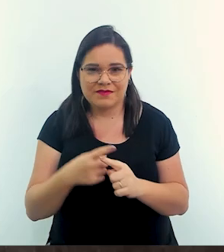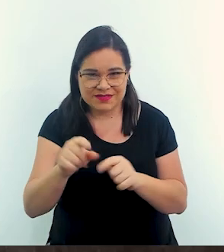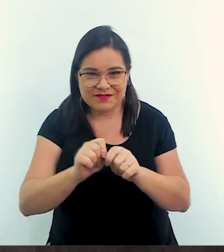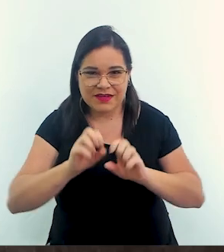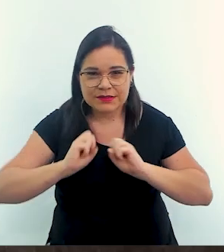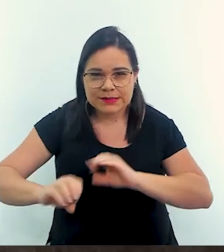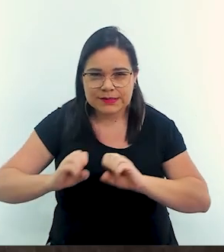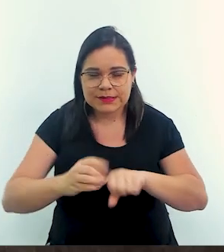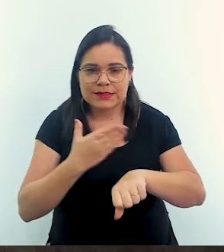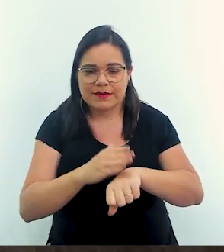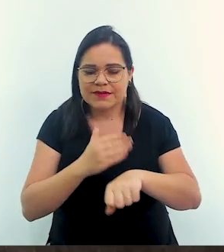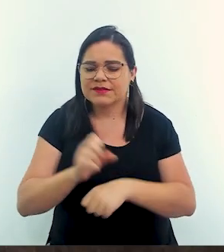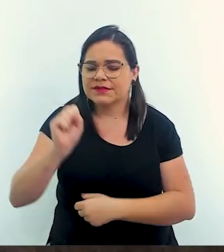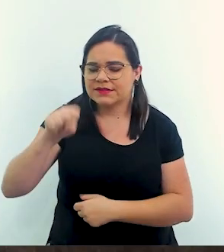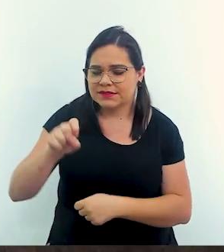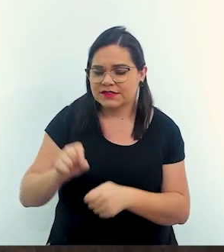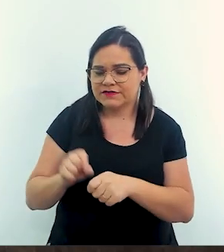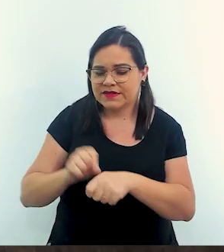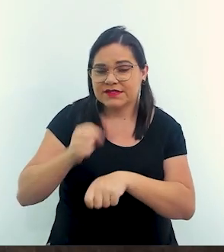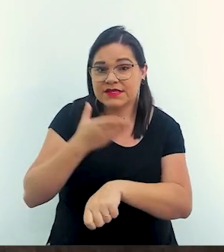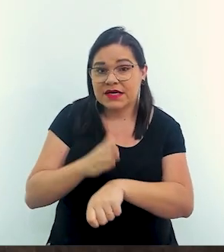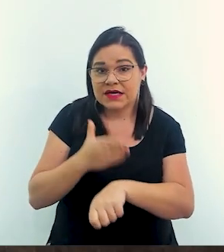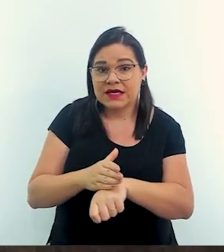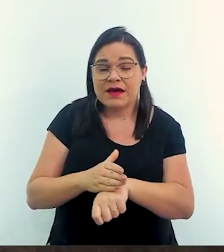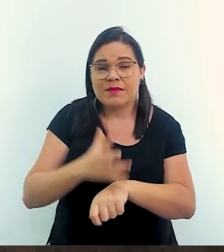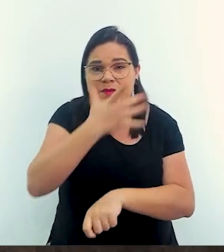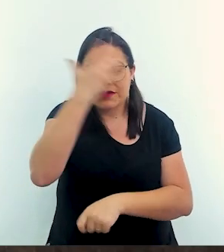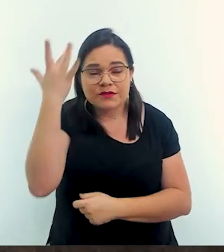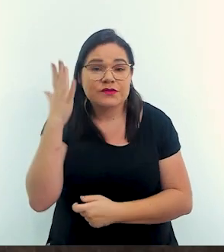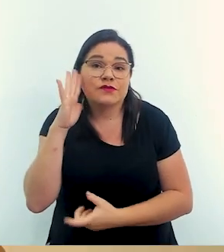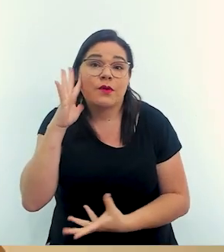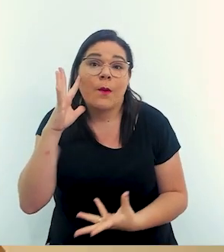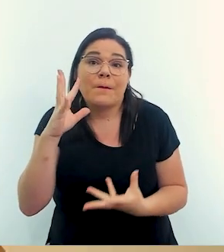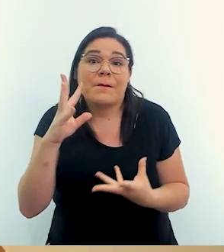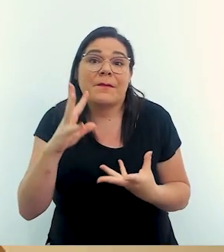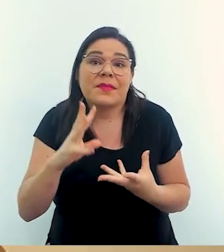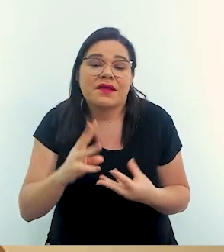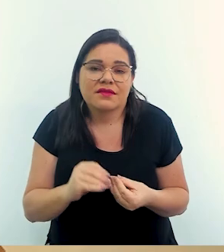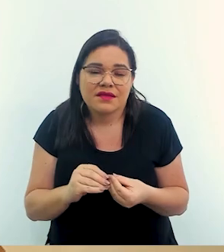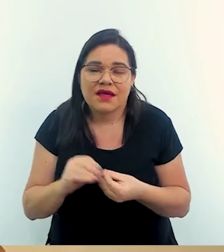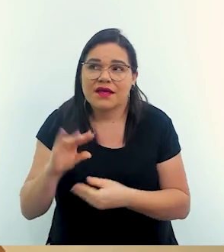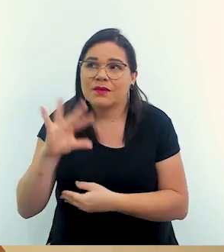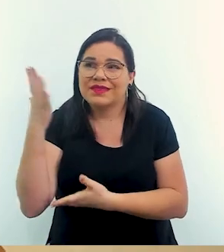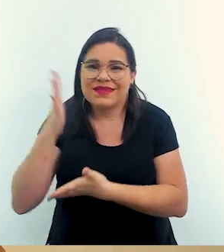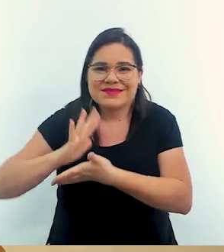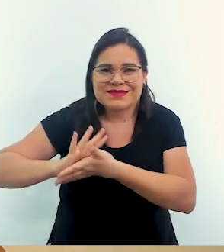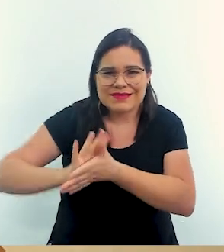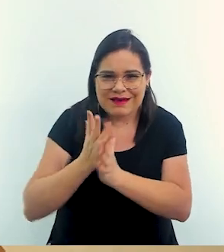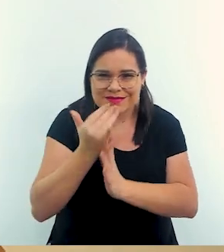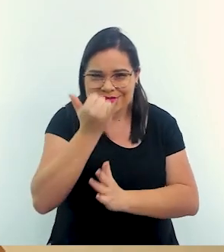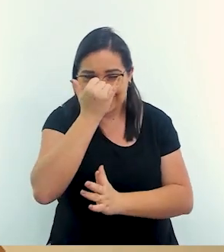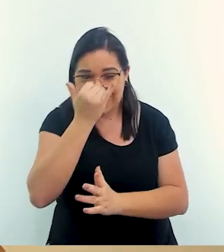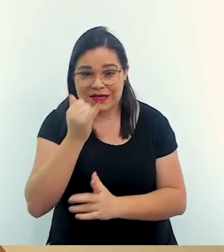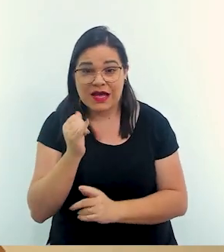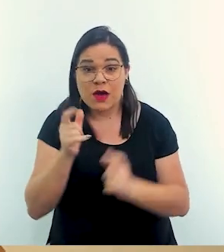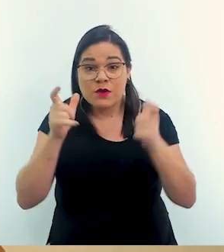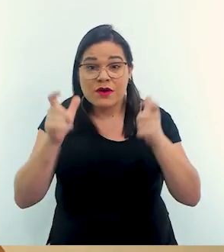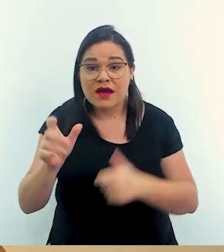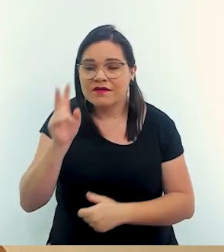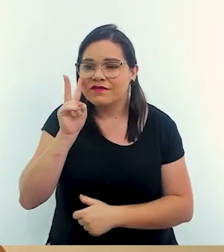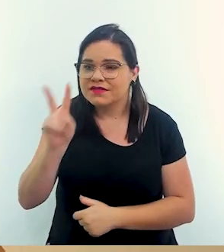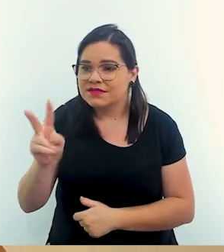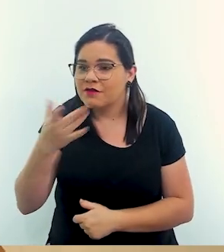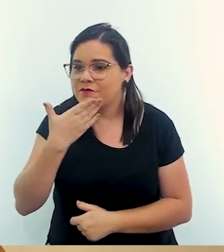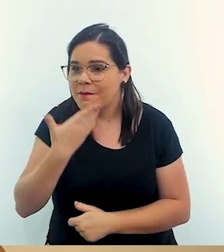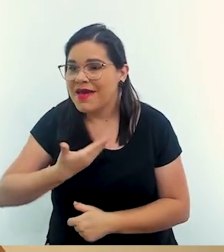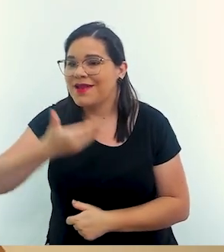até faz esses treinamentos, né? Sim, a gente faz esses treinamentos exatamente para as pessoas entenderem que o desastre é o local onde você vê o melhor